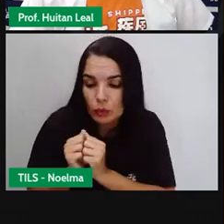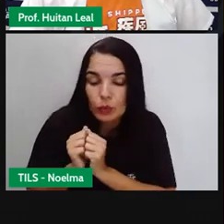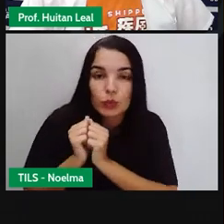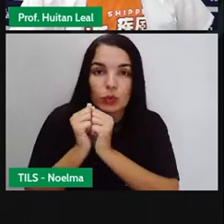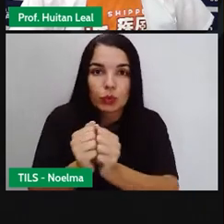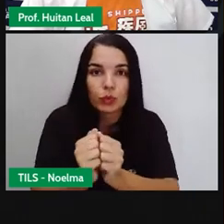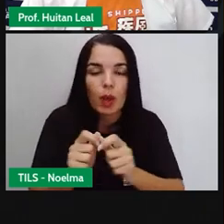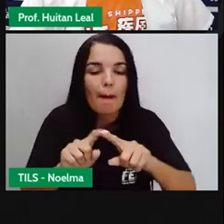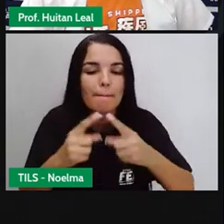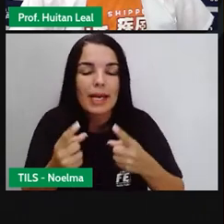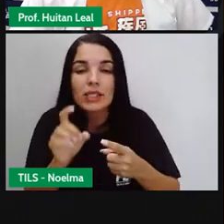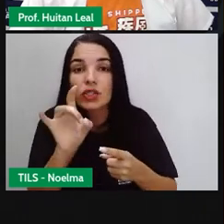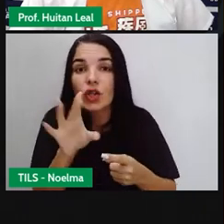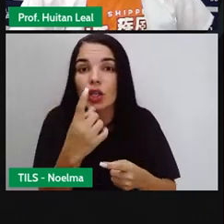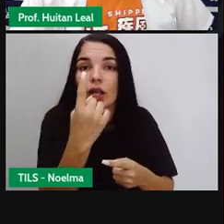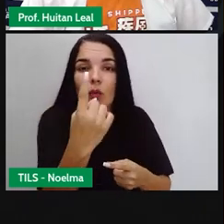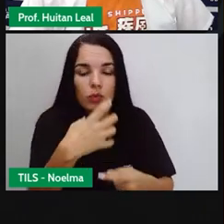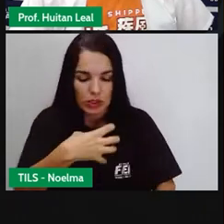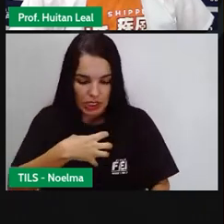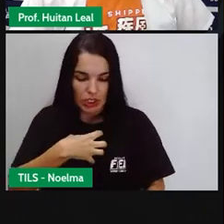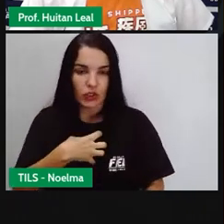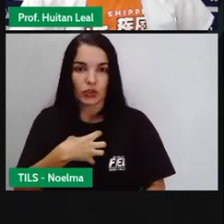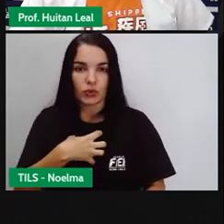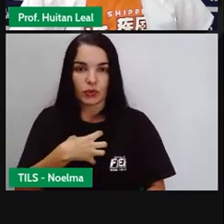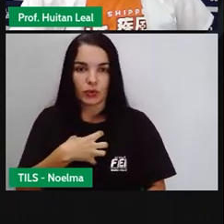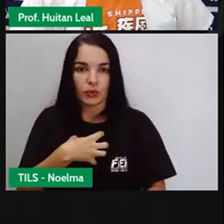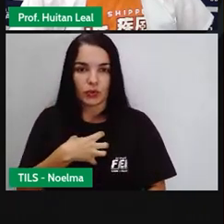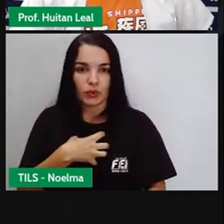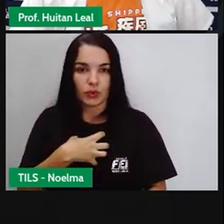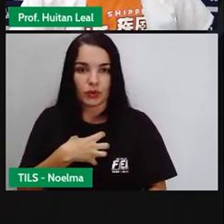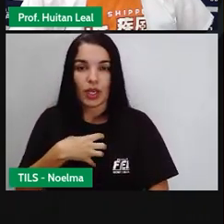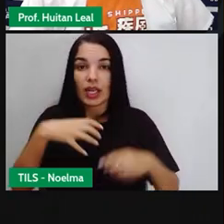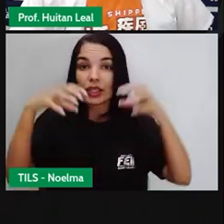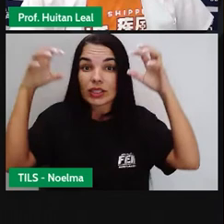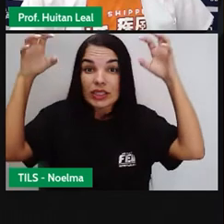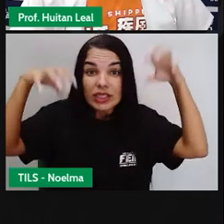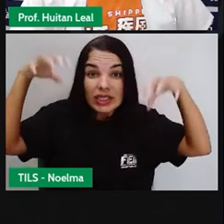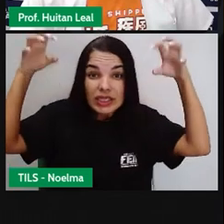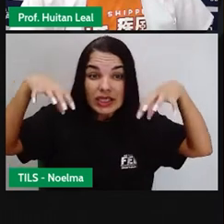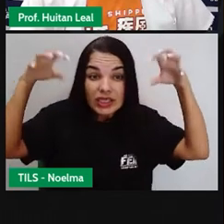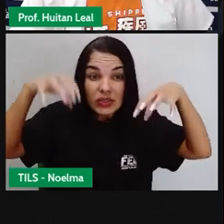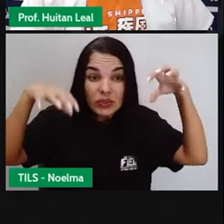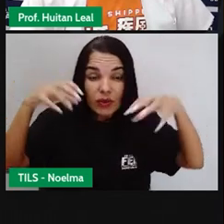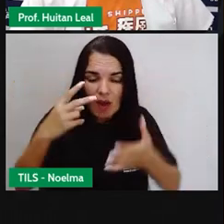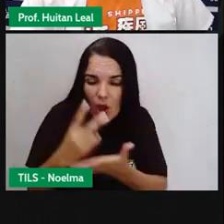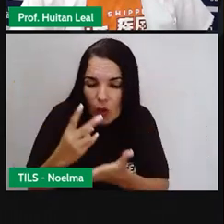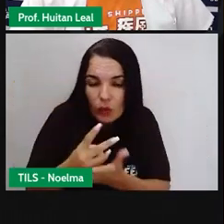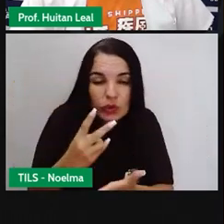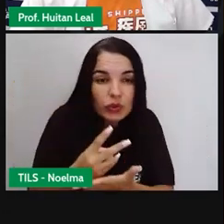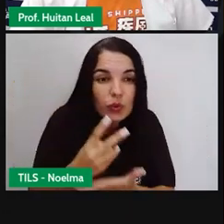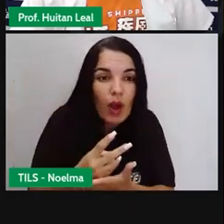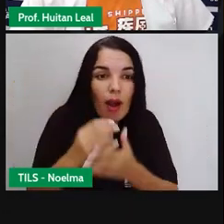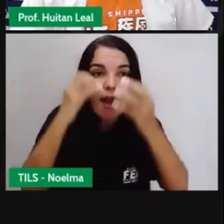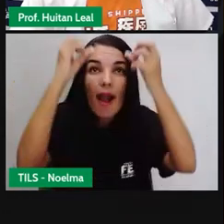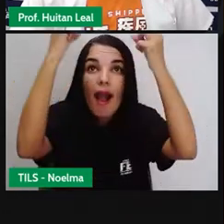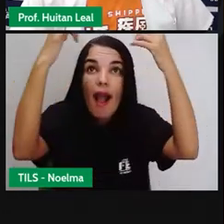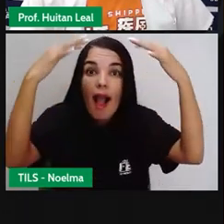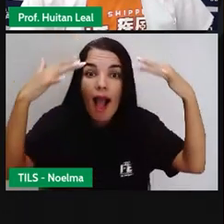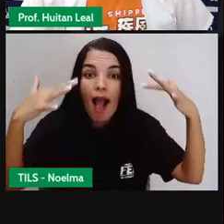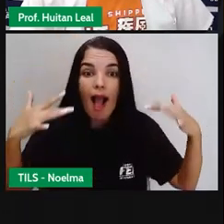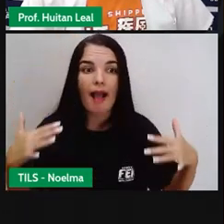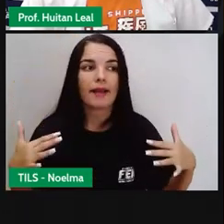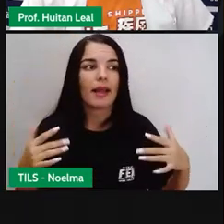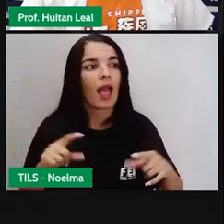apresentam um único sentido. A chuva persistiu em cair o dia inteiro. Então, isso é uma locução verbal.